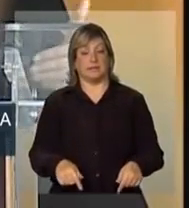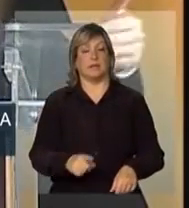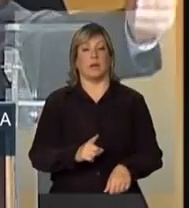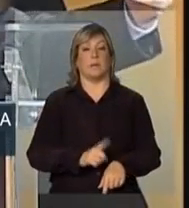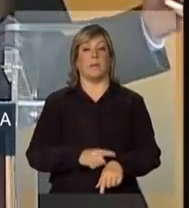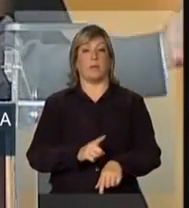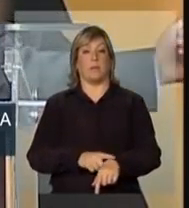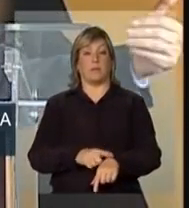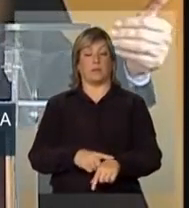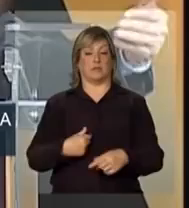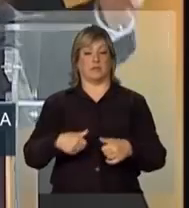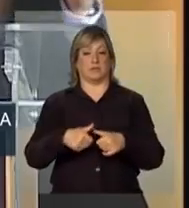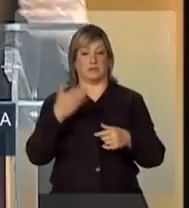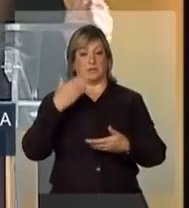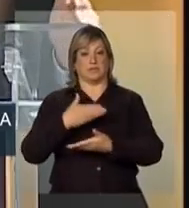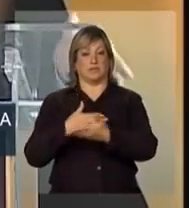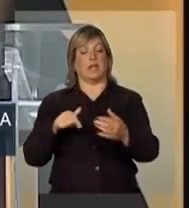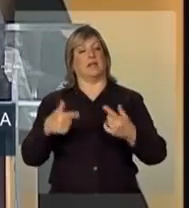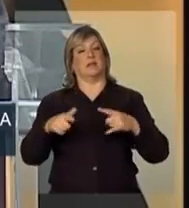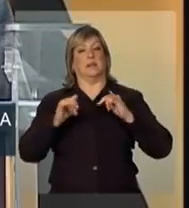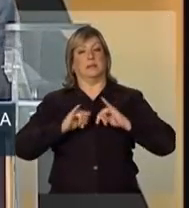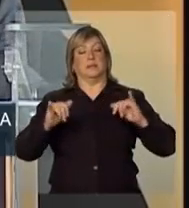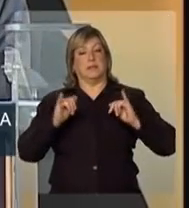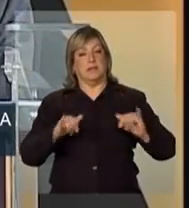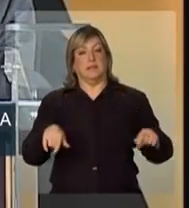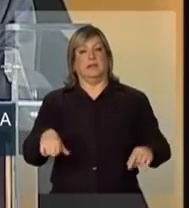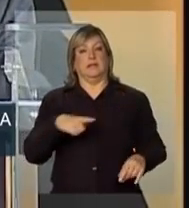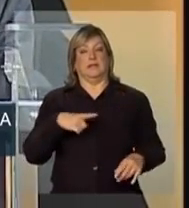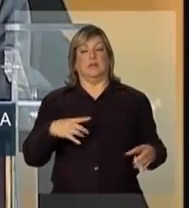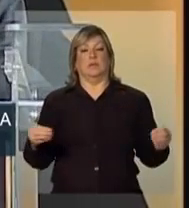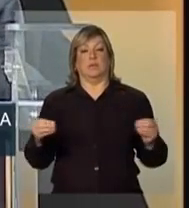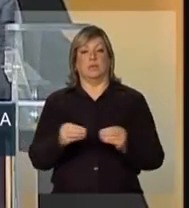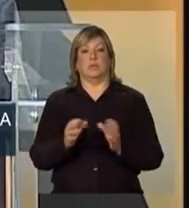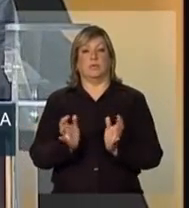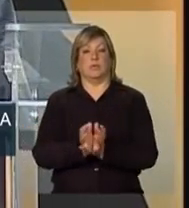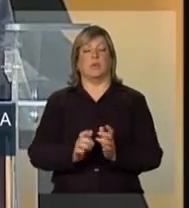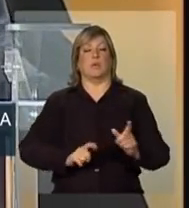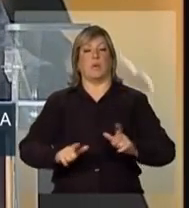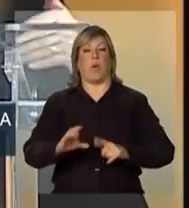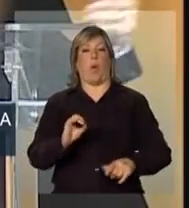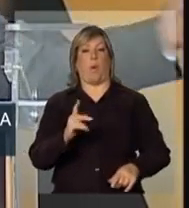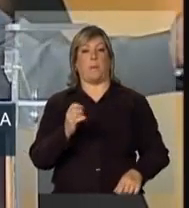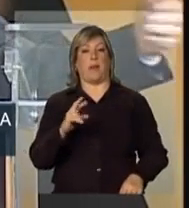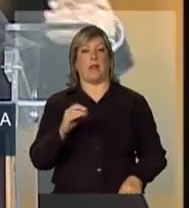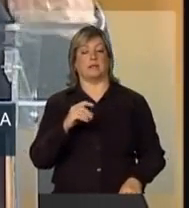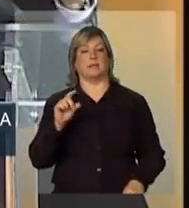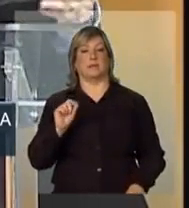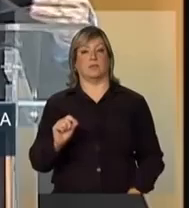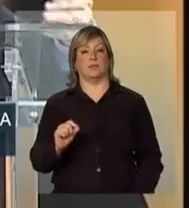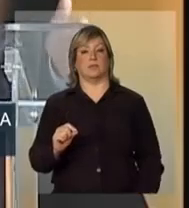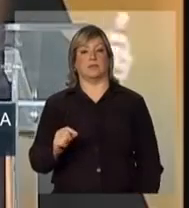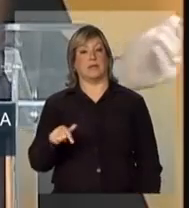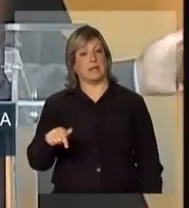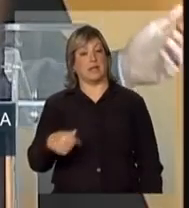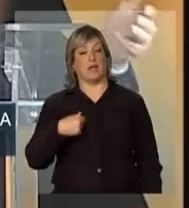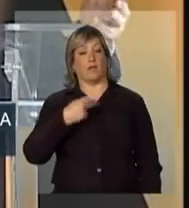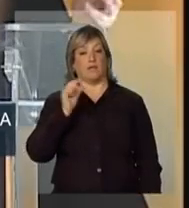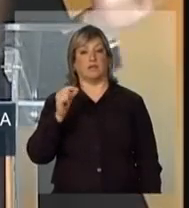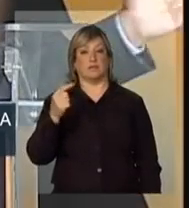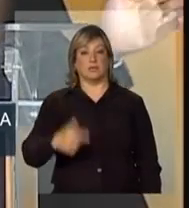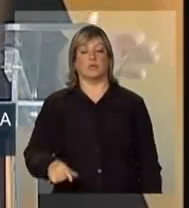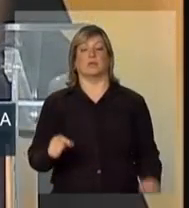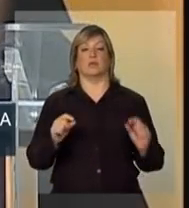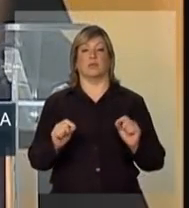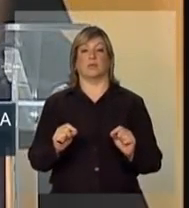em que se deflagra mais essa campanha, esse conjunto de operações, aqui eu reitero o que